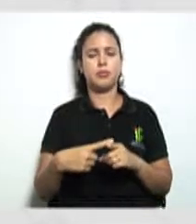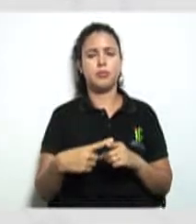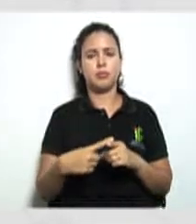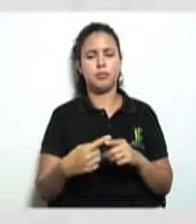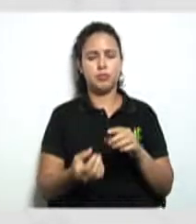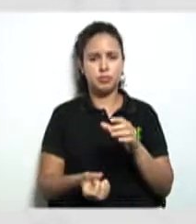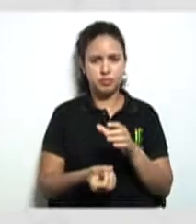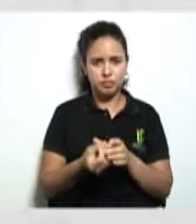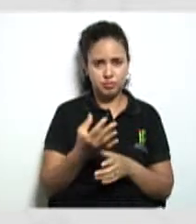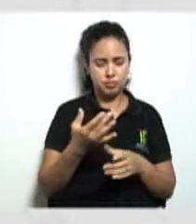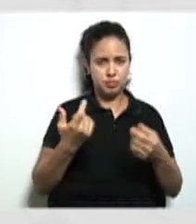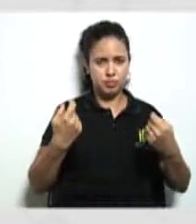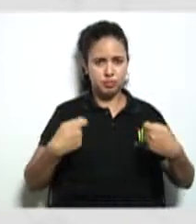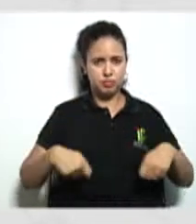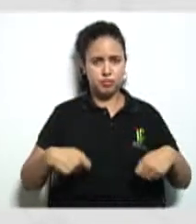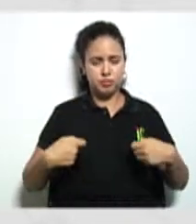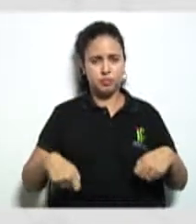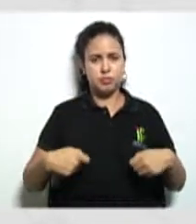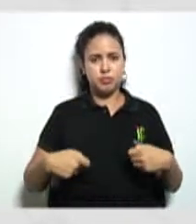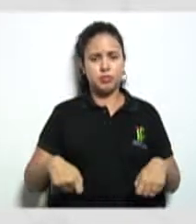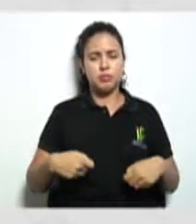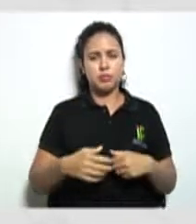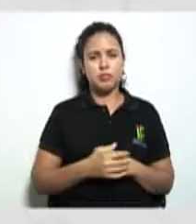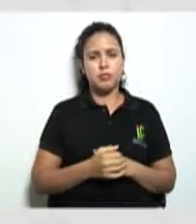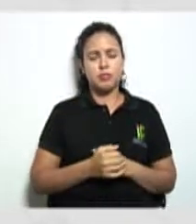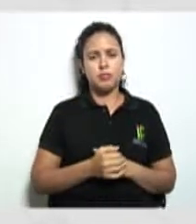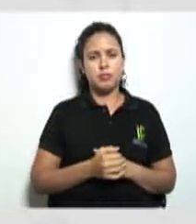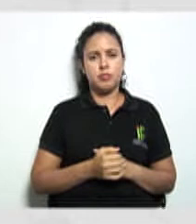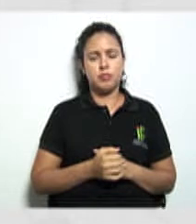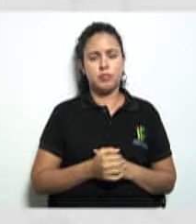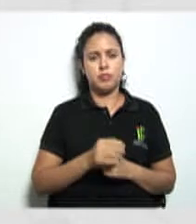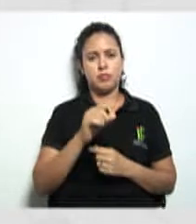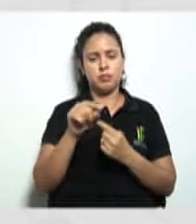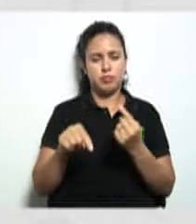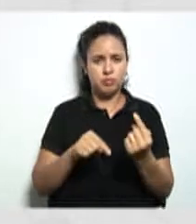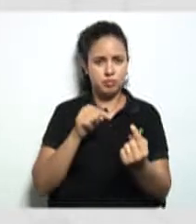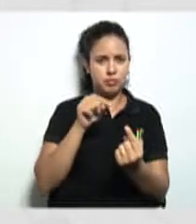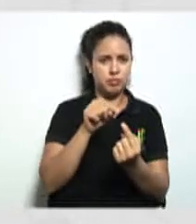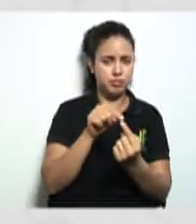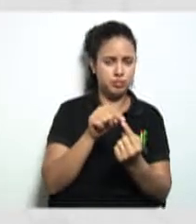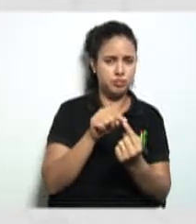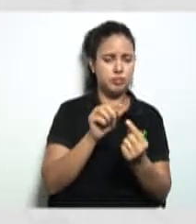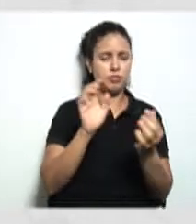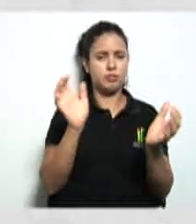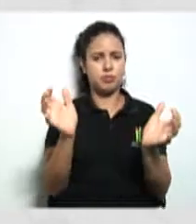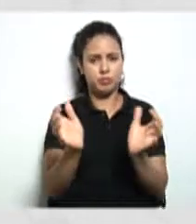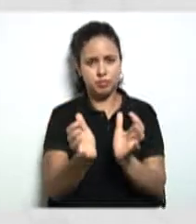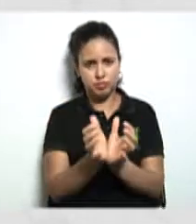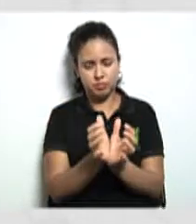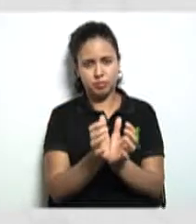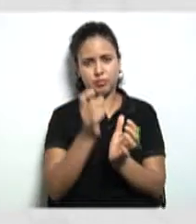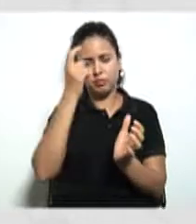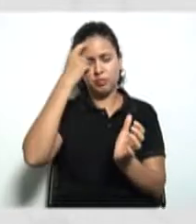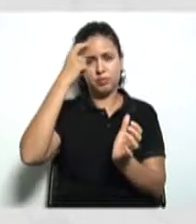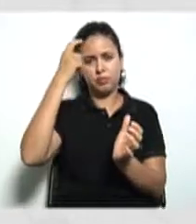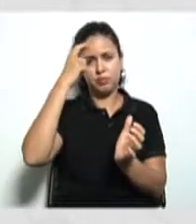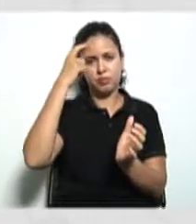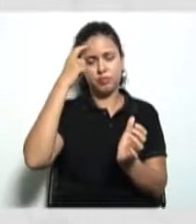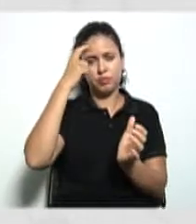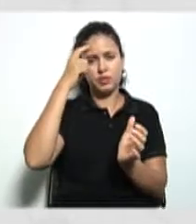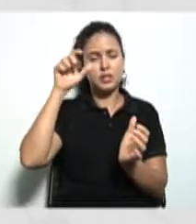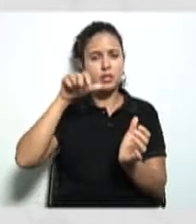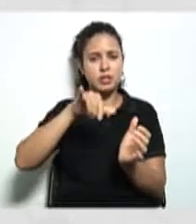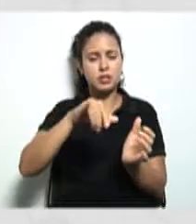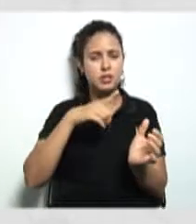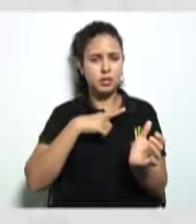necessidade e os objetivos, então, esse grupo pensou, se temos